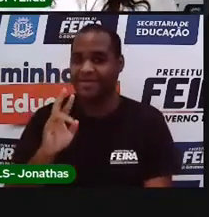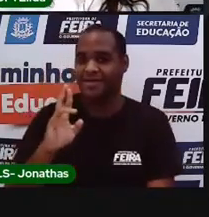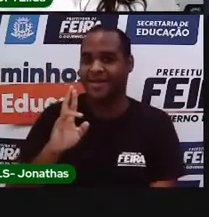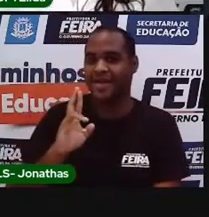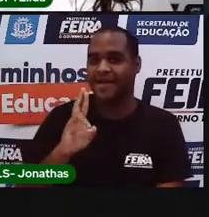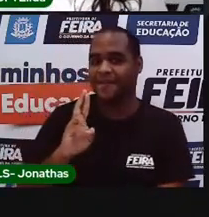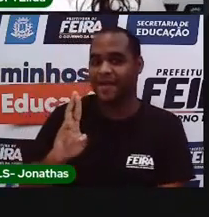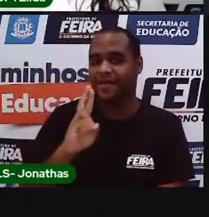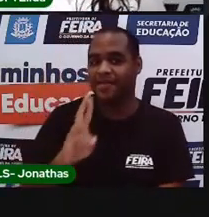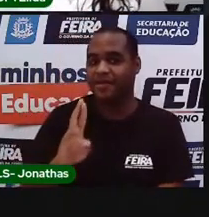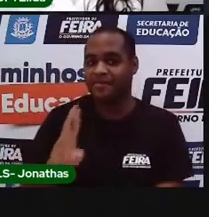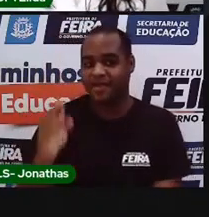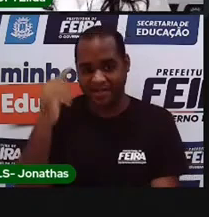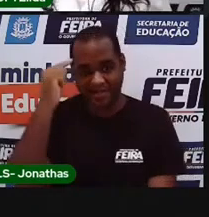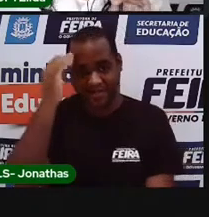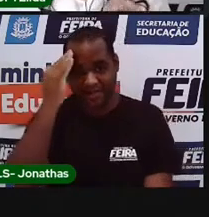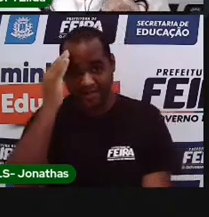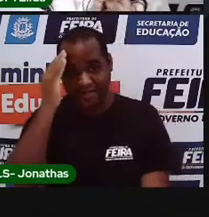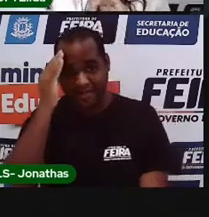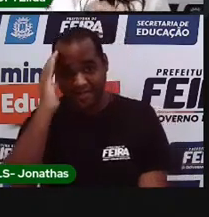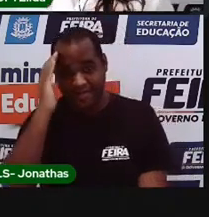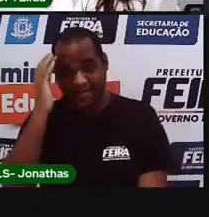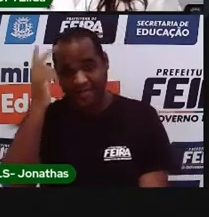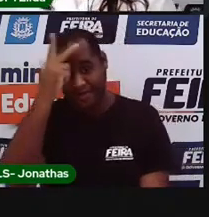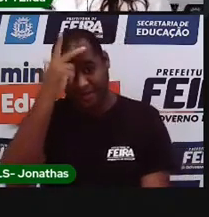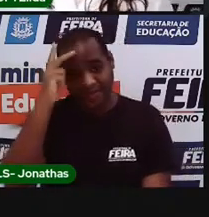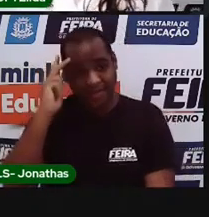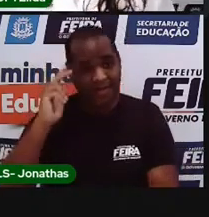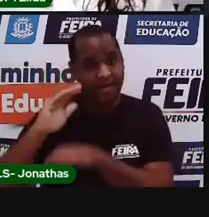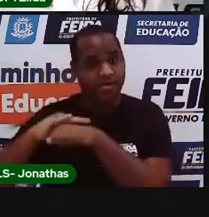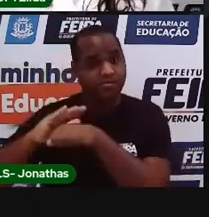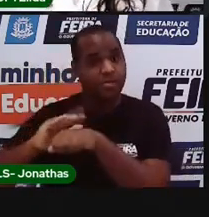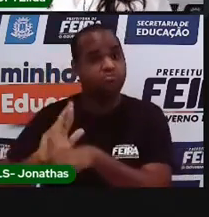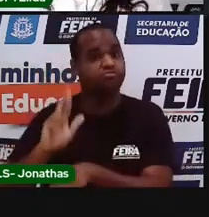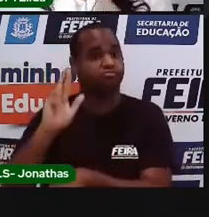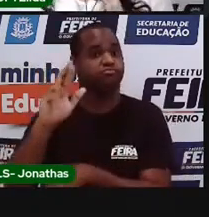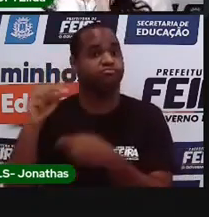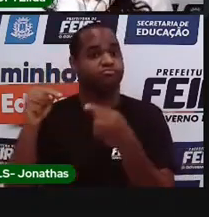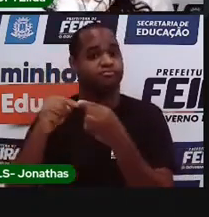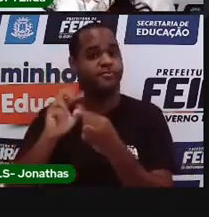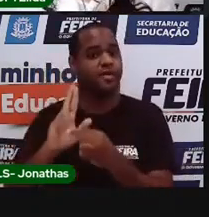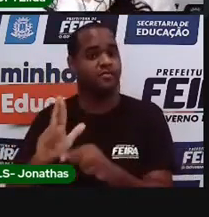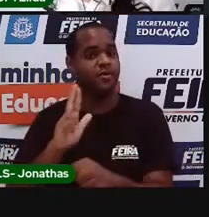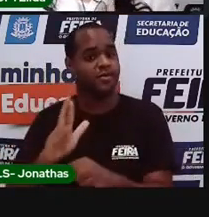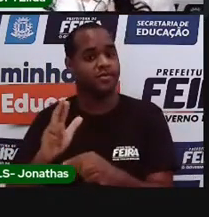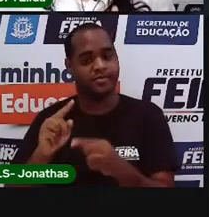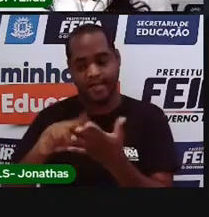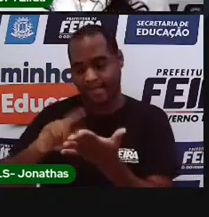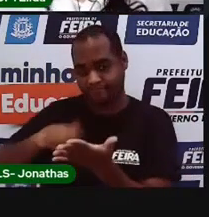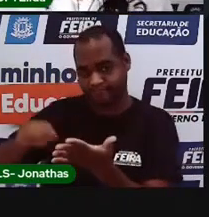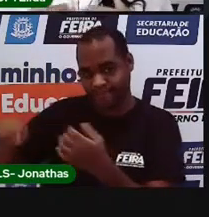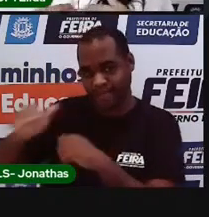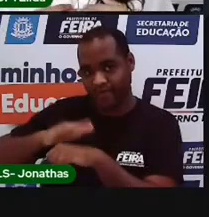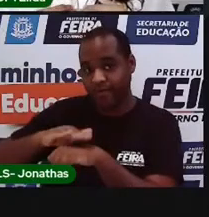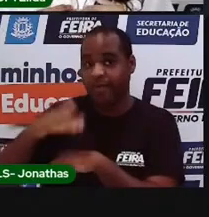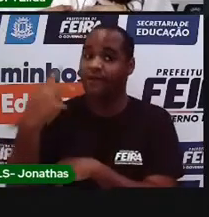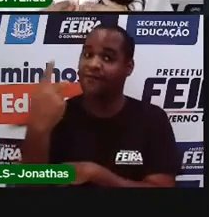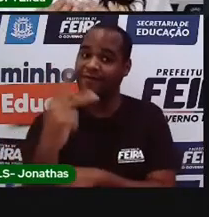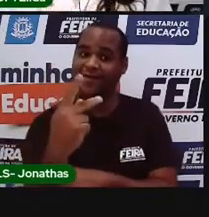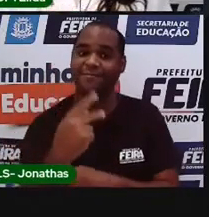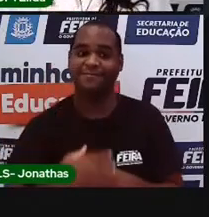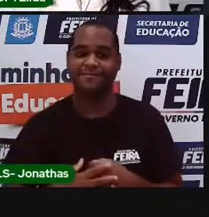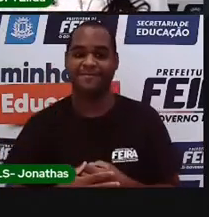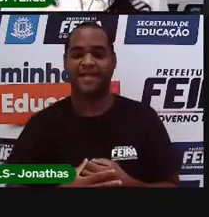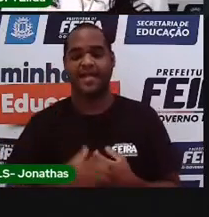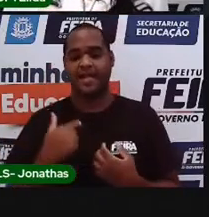lembrou. Porque o remetente é a pessoa que escreve. Lembra dos dois exemplos? Eu